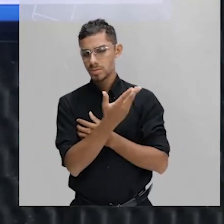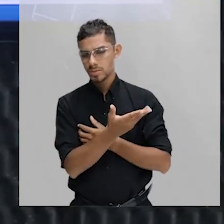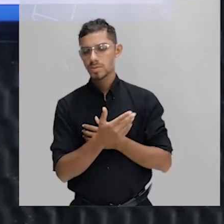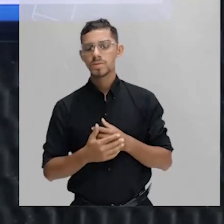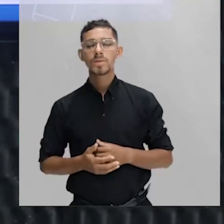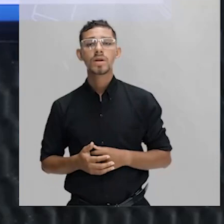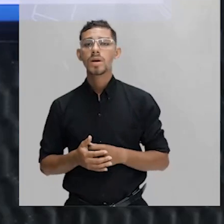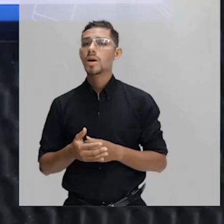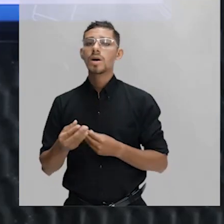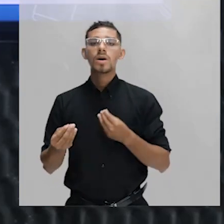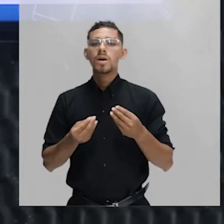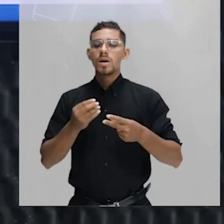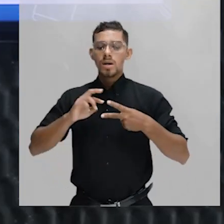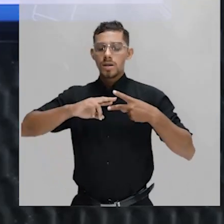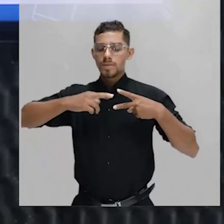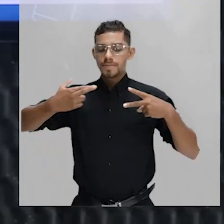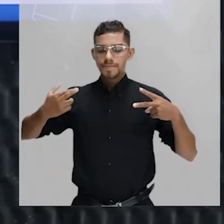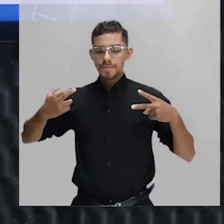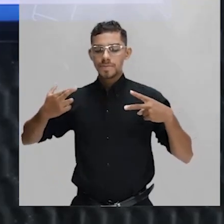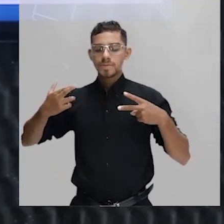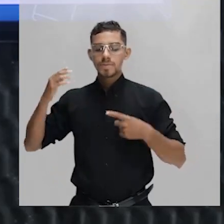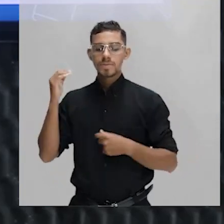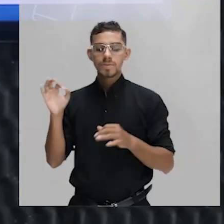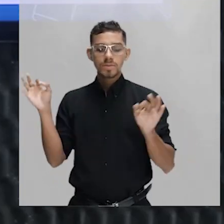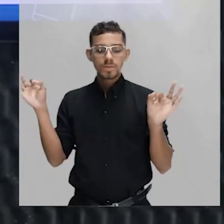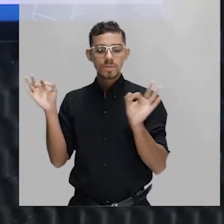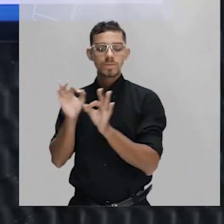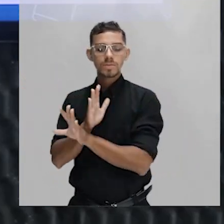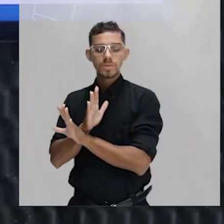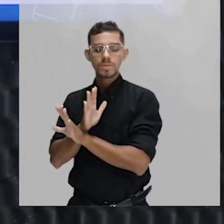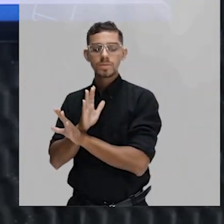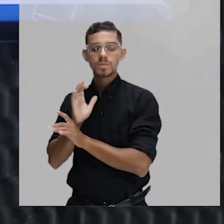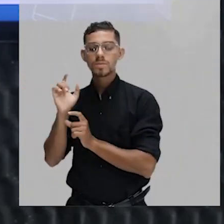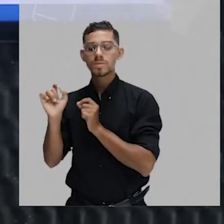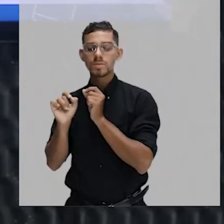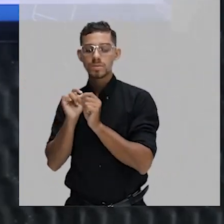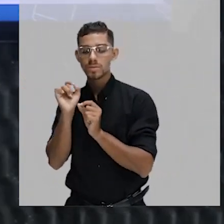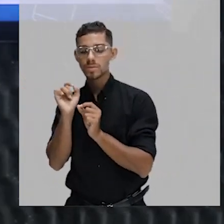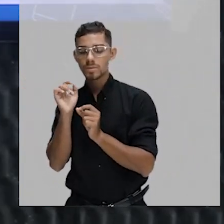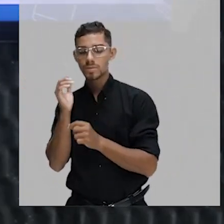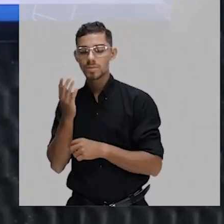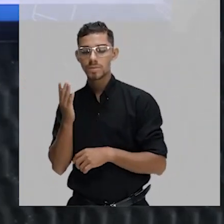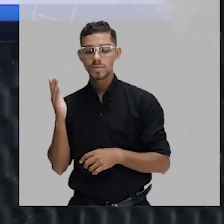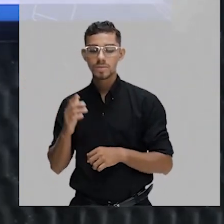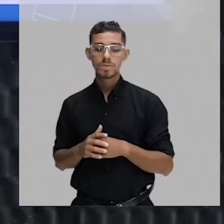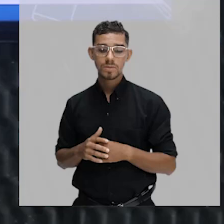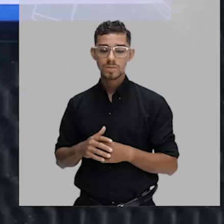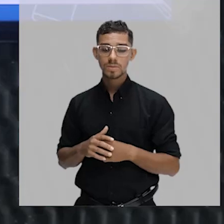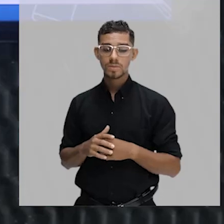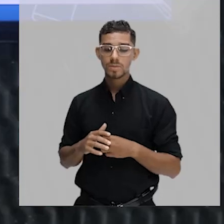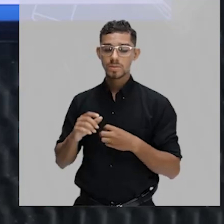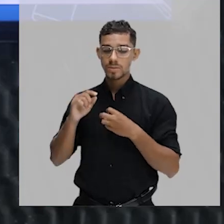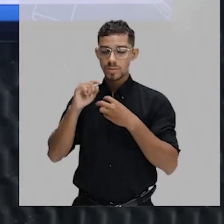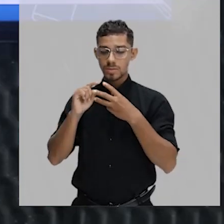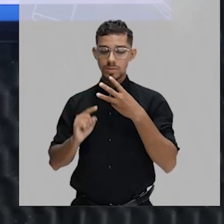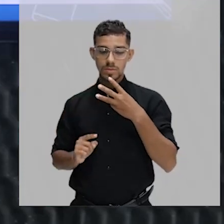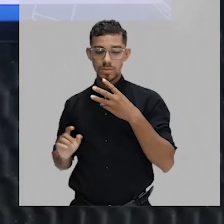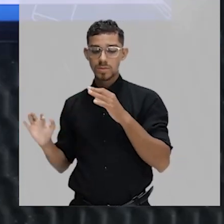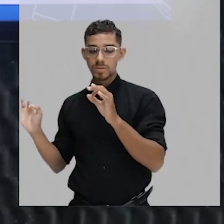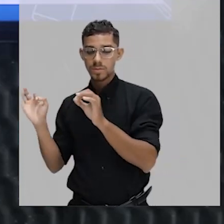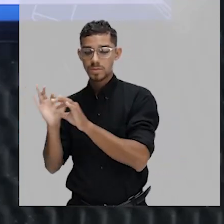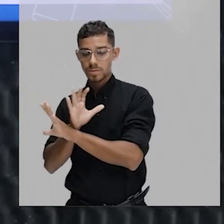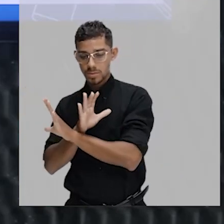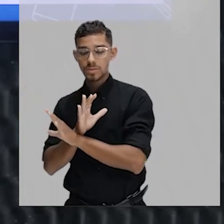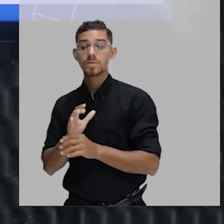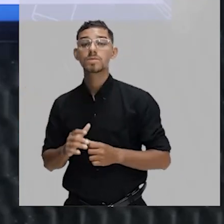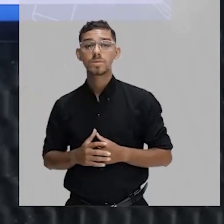polimerase vai entender que acabou o gene? Quando ela identificar uma das três sequências de término.